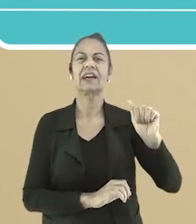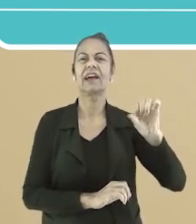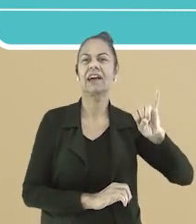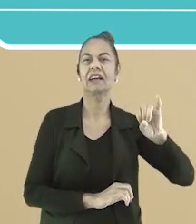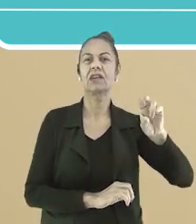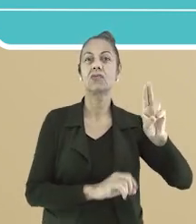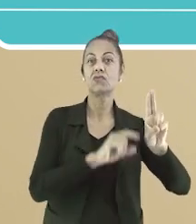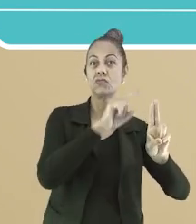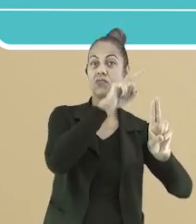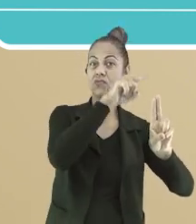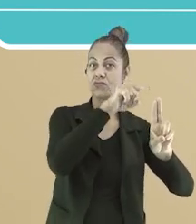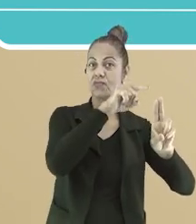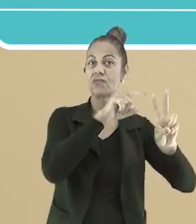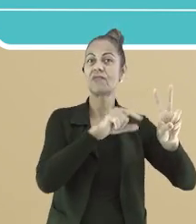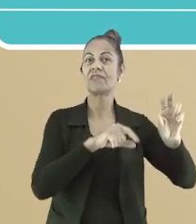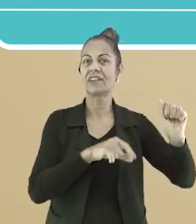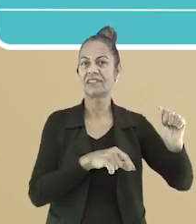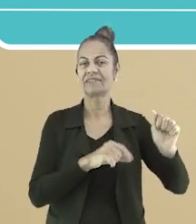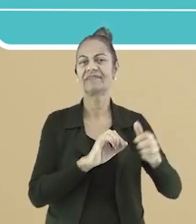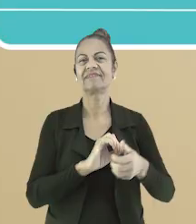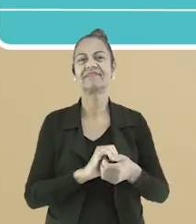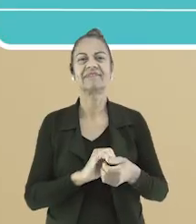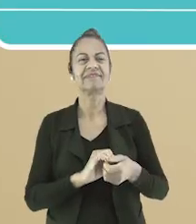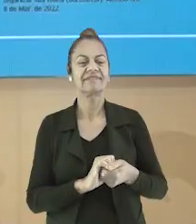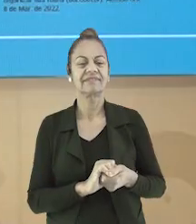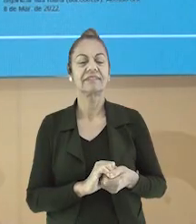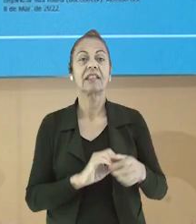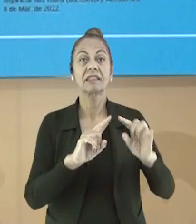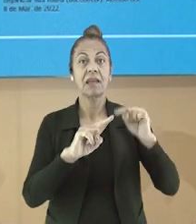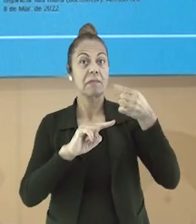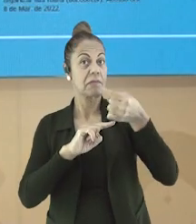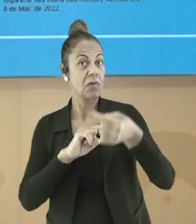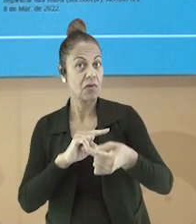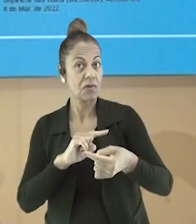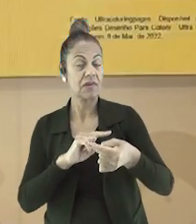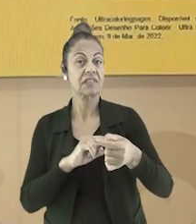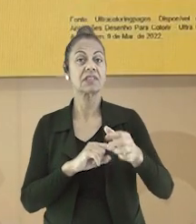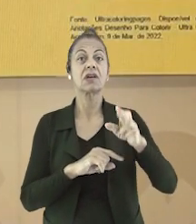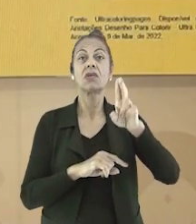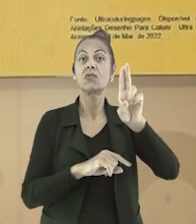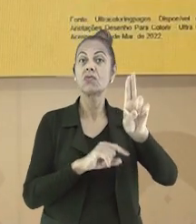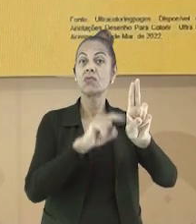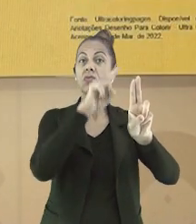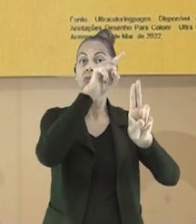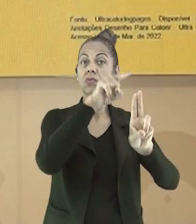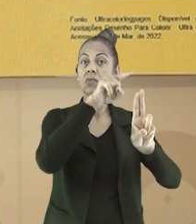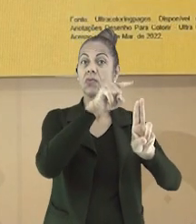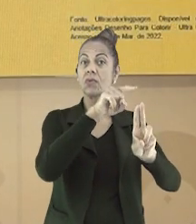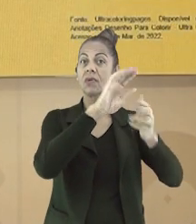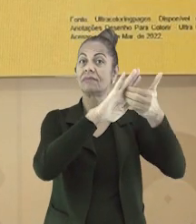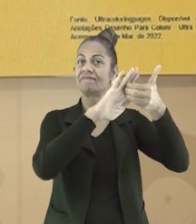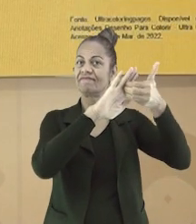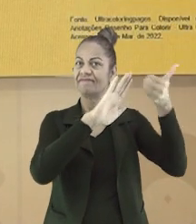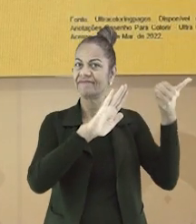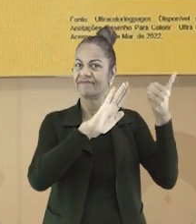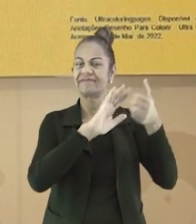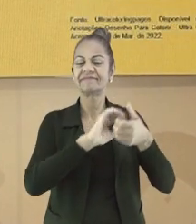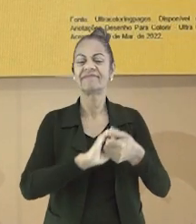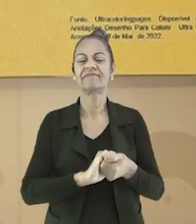feiura, boca e uva, sem o acento. Vamos relembrar um pouco mais, dessa vez praticando.